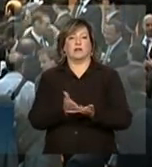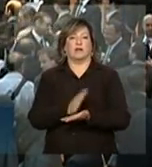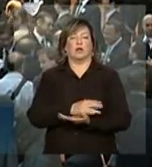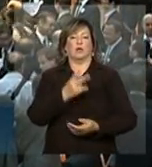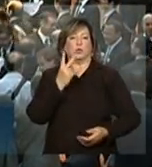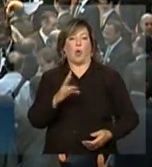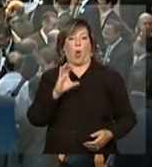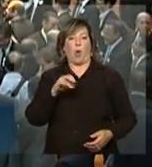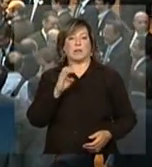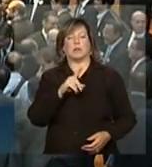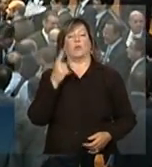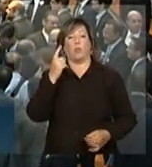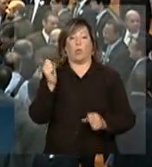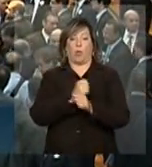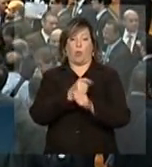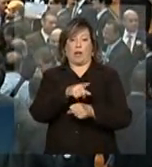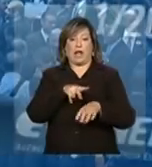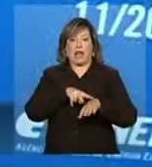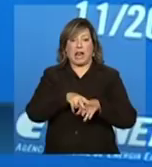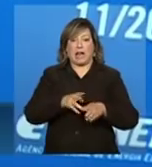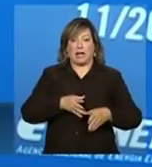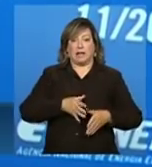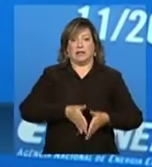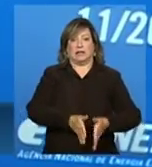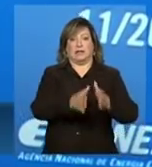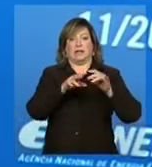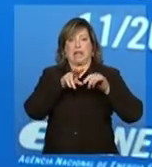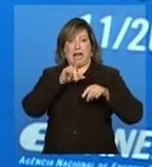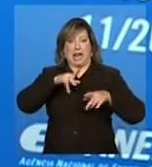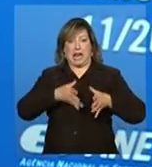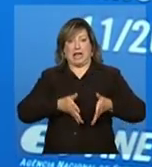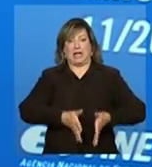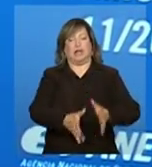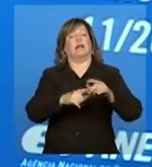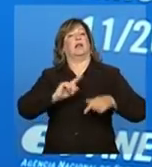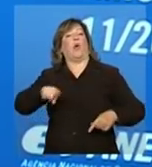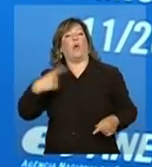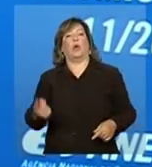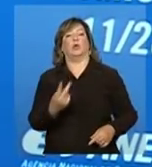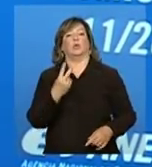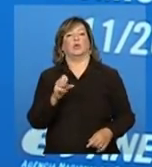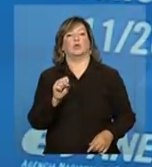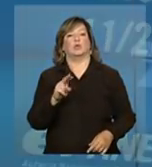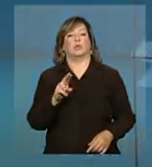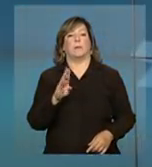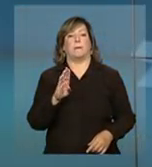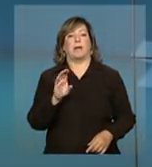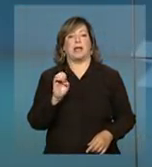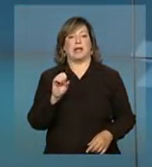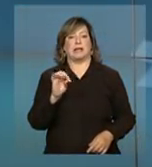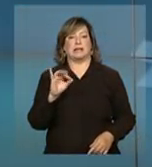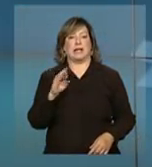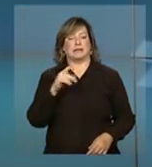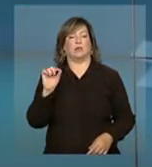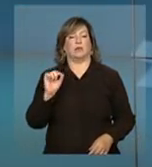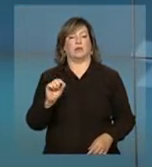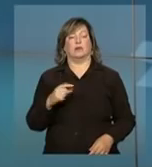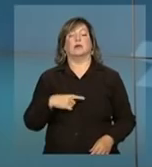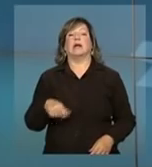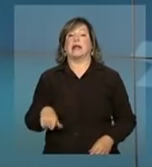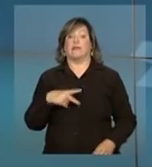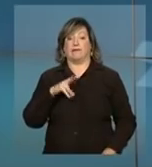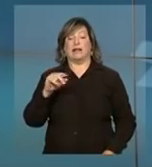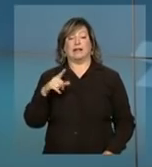Uma para a construção da linha e outra para a instalação de duas subestações conversoras. A linha terá 2